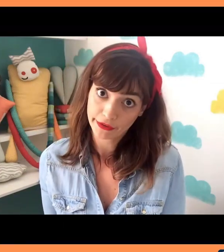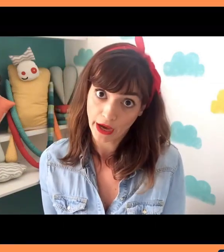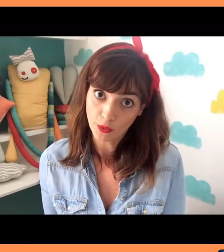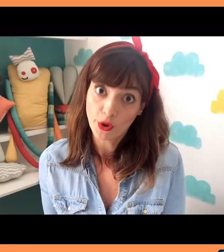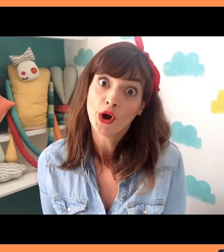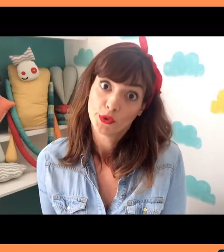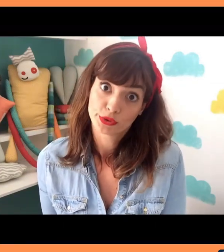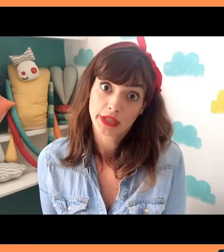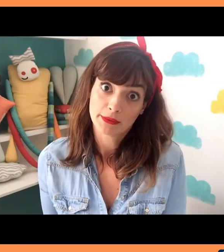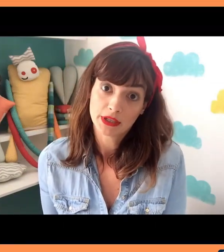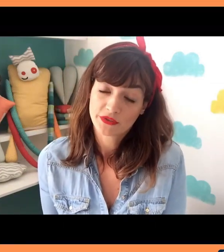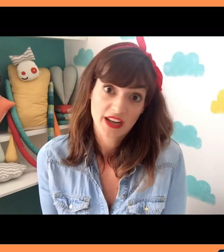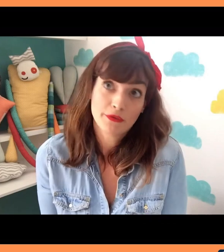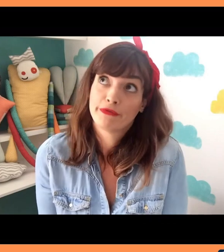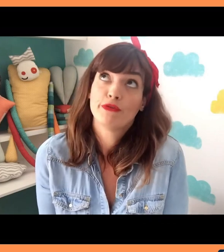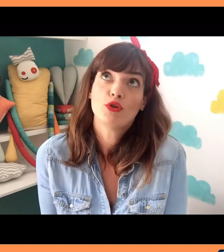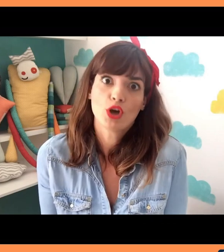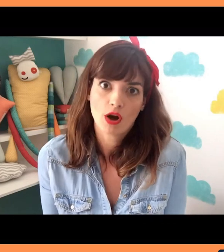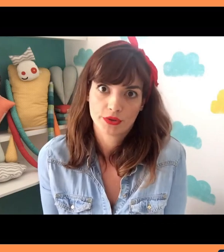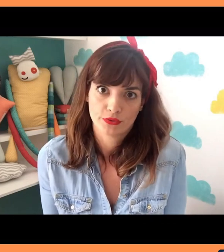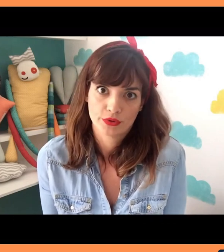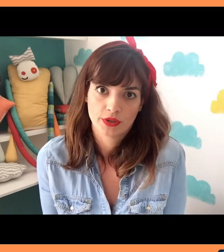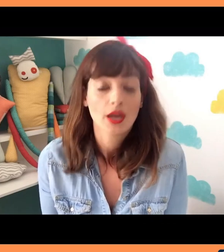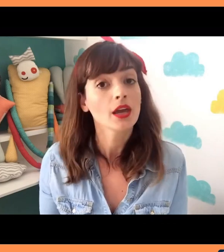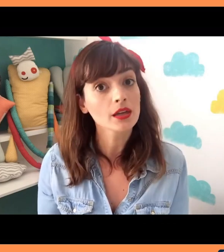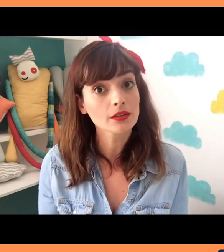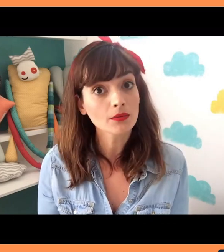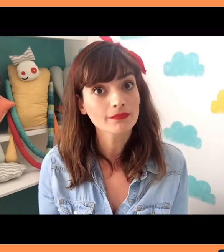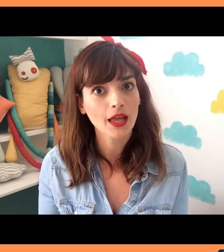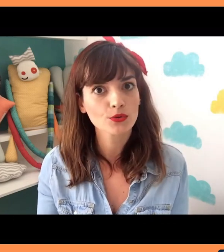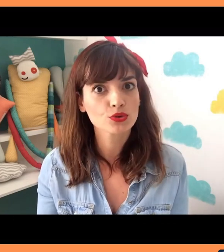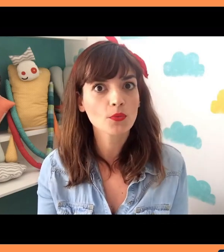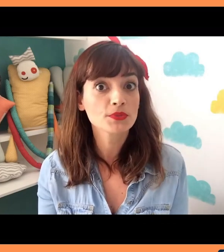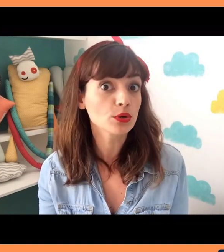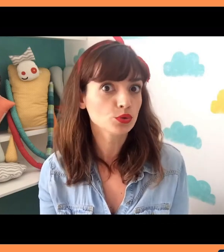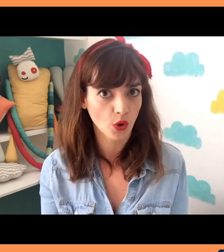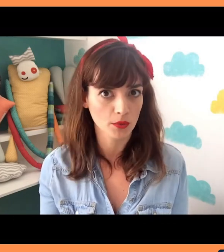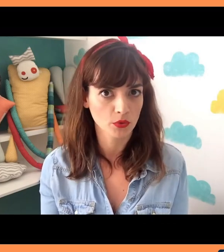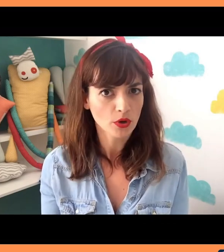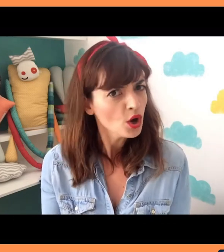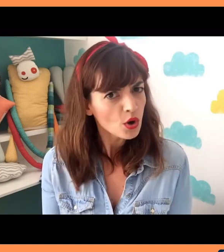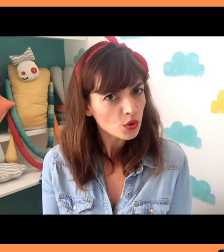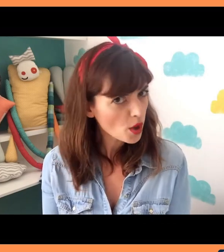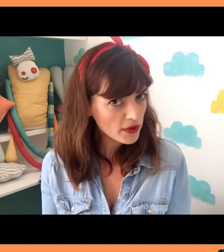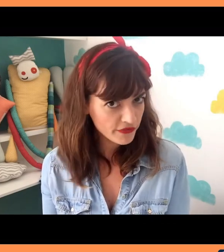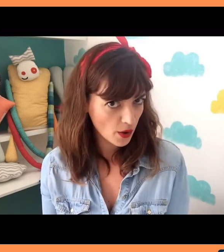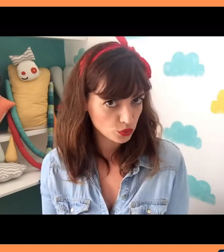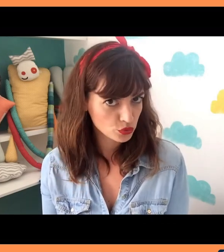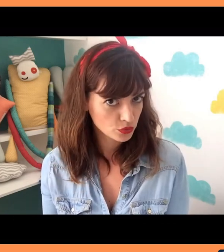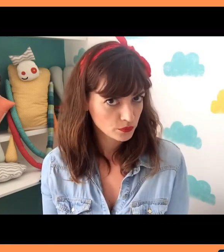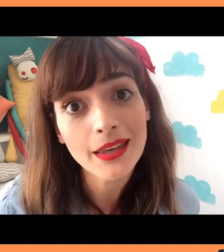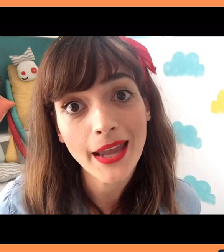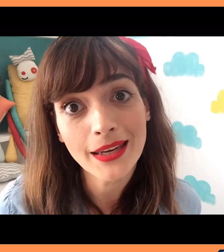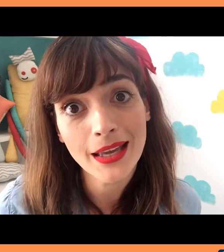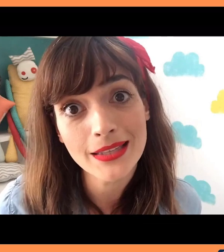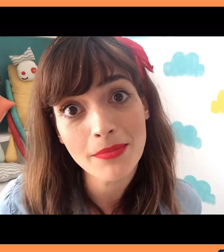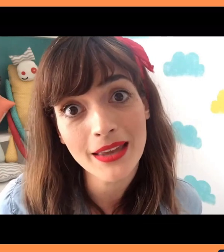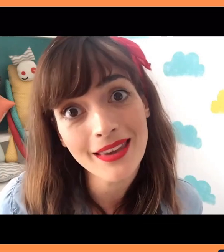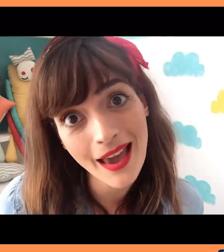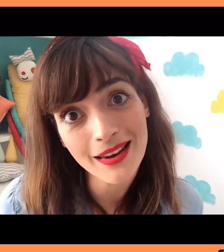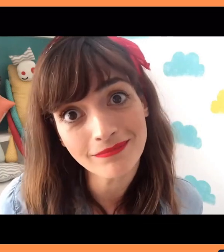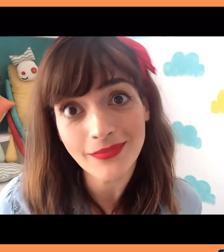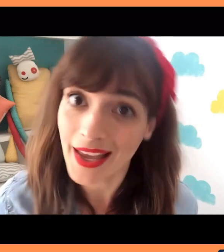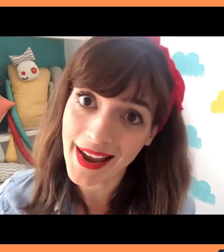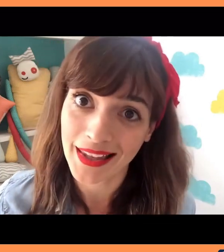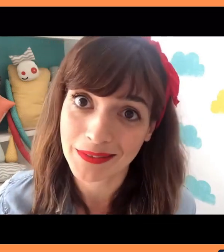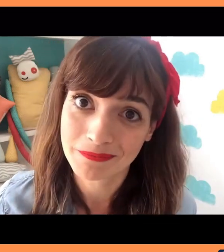blog. Afinal, os Talibãs ficariam furiosos. Então, ela usou um pseudônimo. Um nome falso. E aí, ninguém